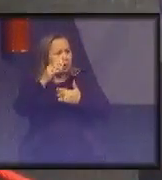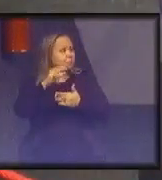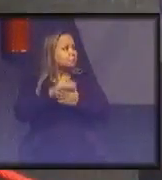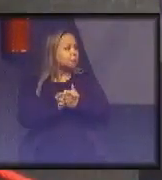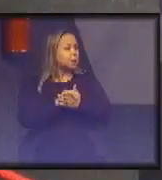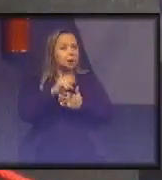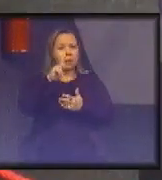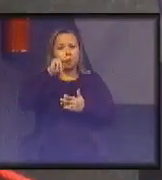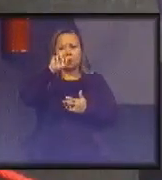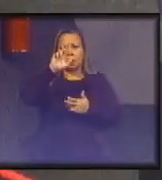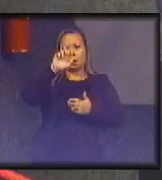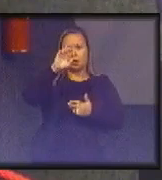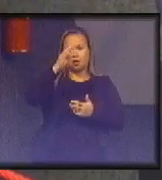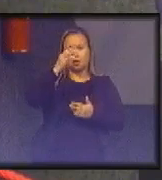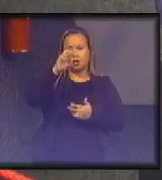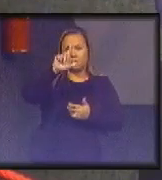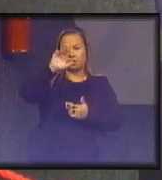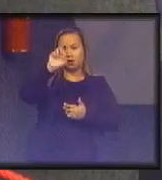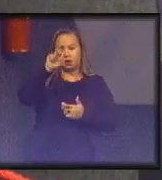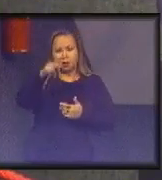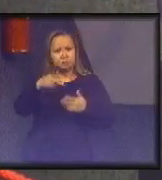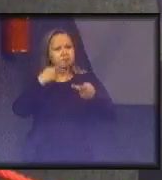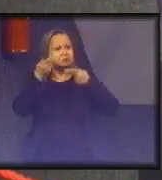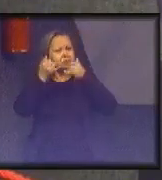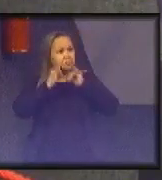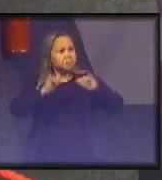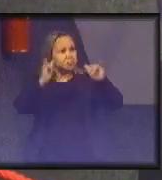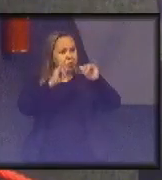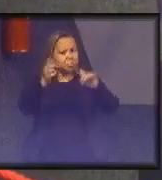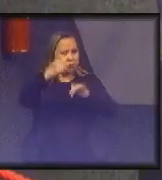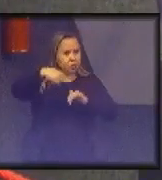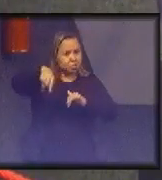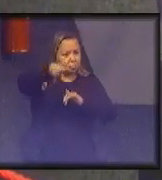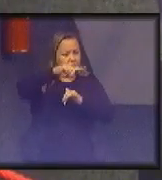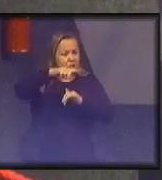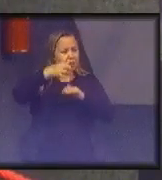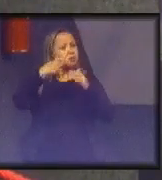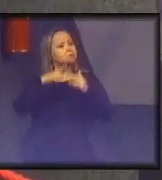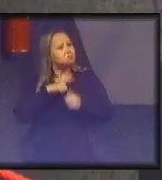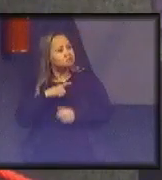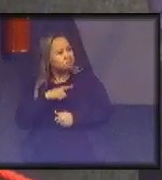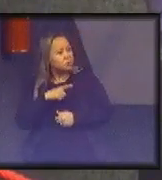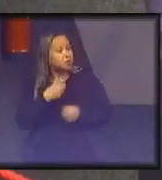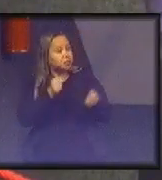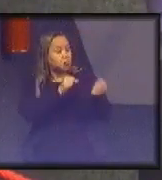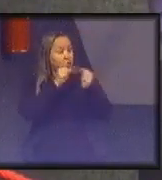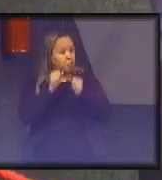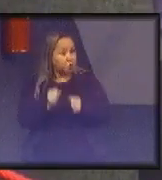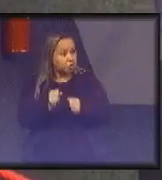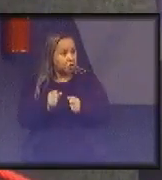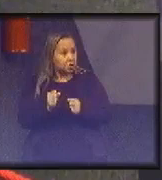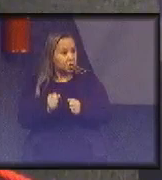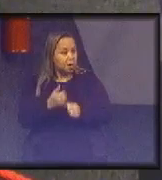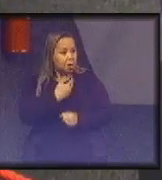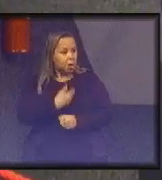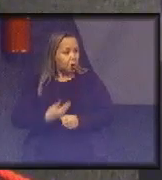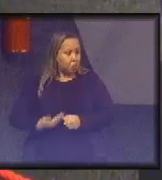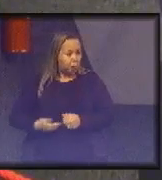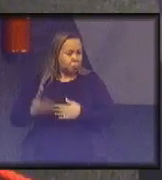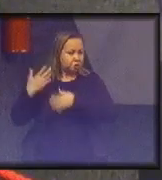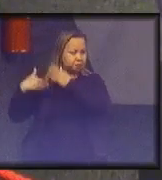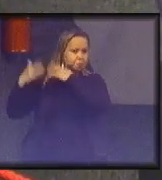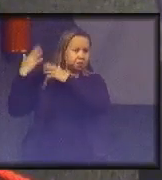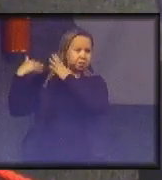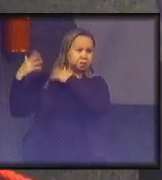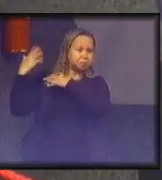estar aqui hoje e dizer a vocês, eu estive no poder público há anos atrás e